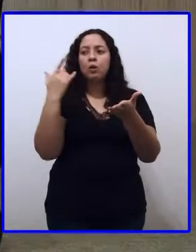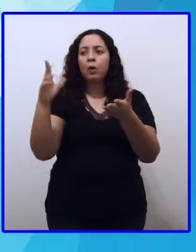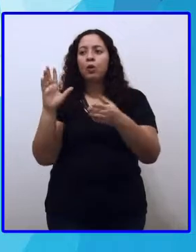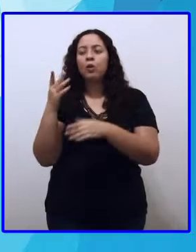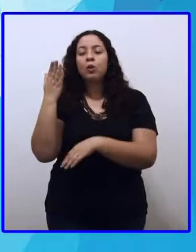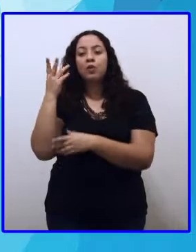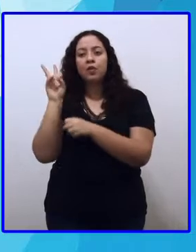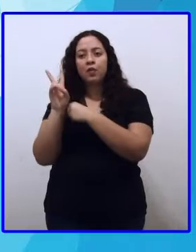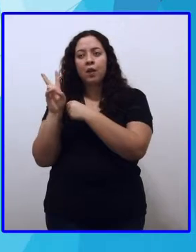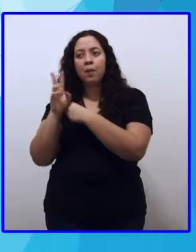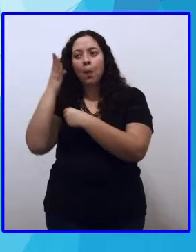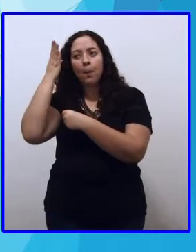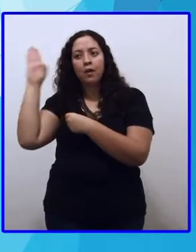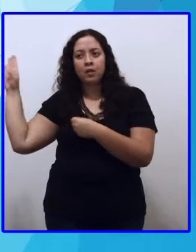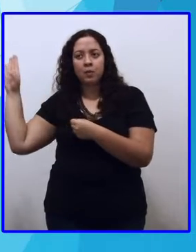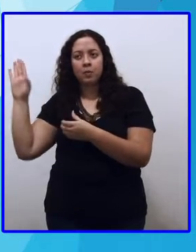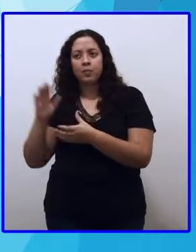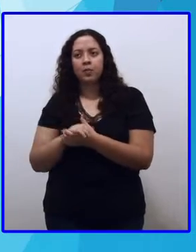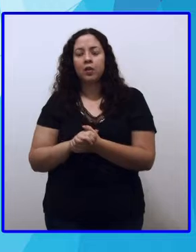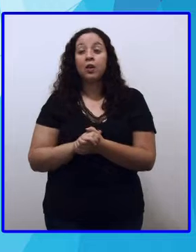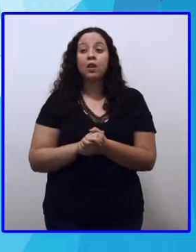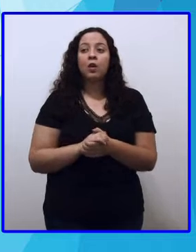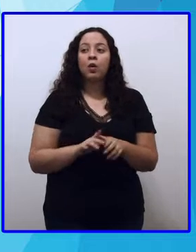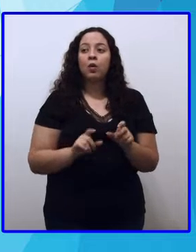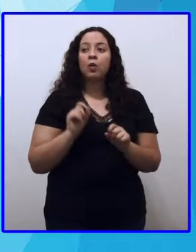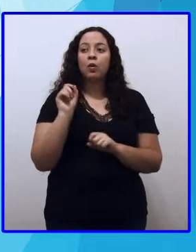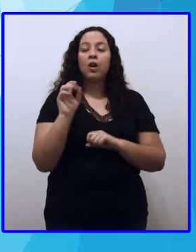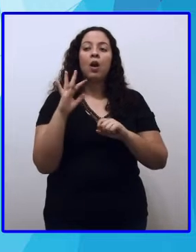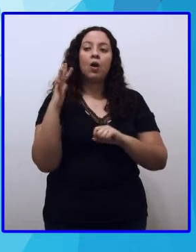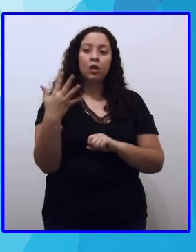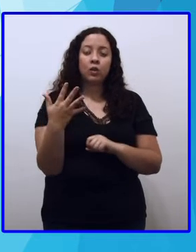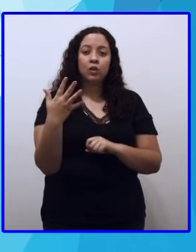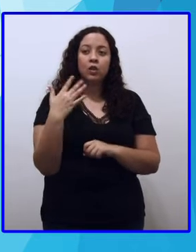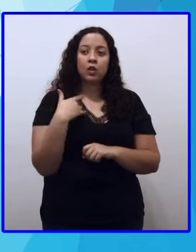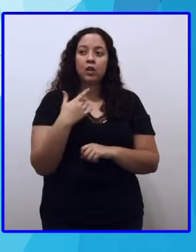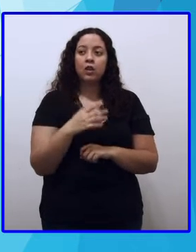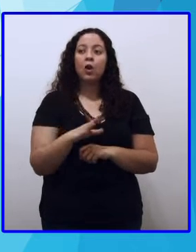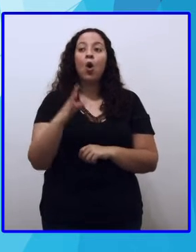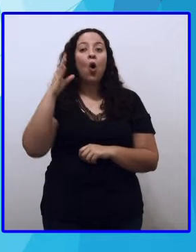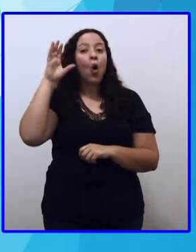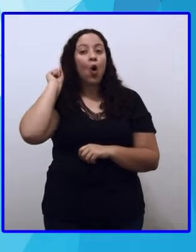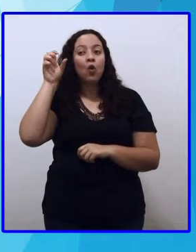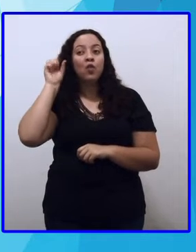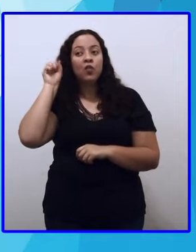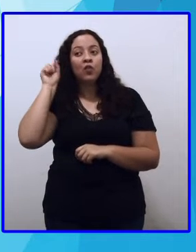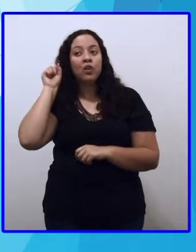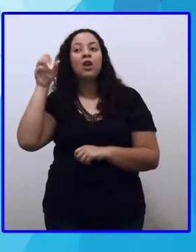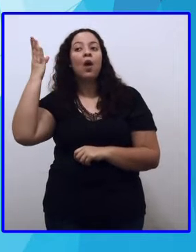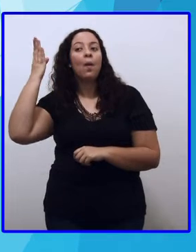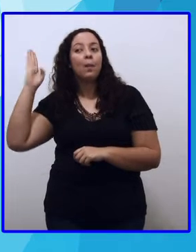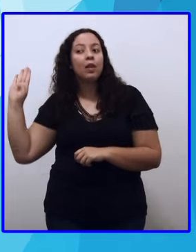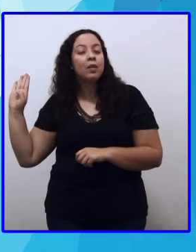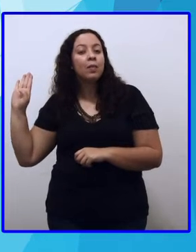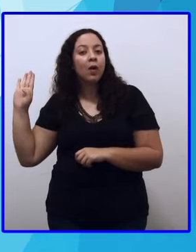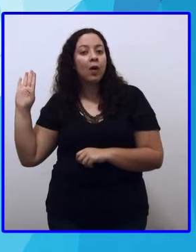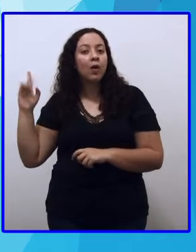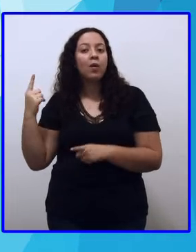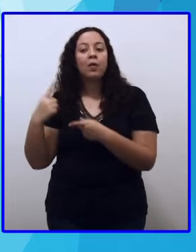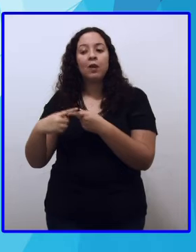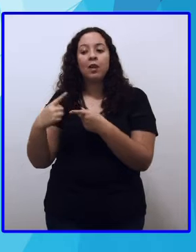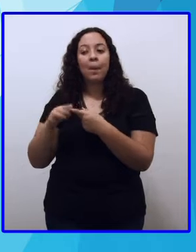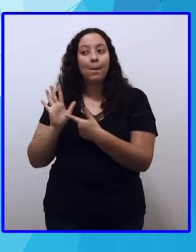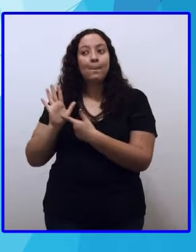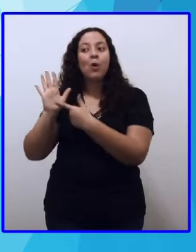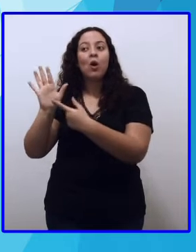os alunos gostam de ouvir música, ouvir, ele é o verbo principal. Olha lá.